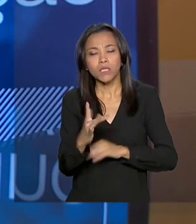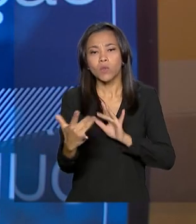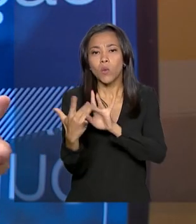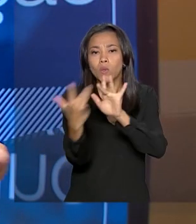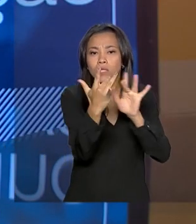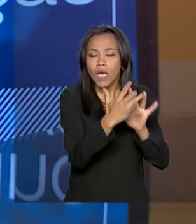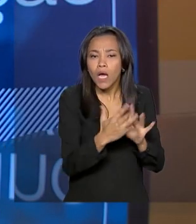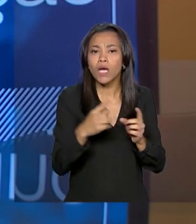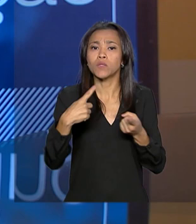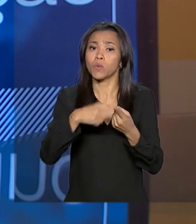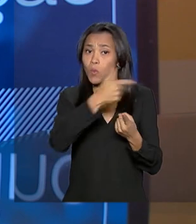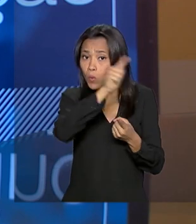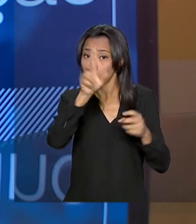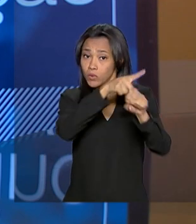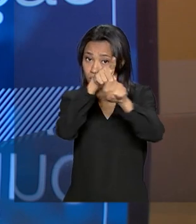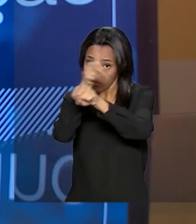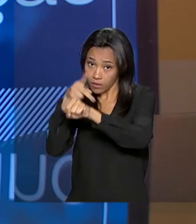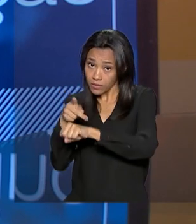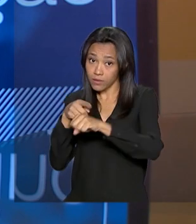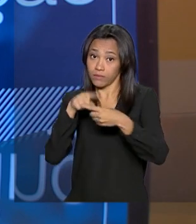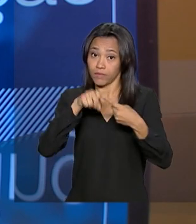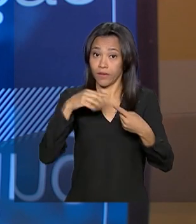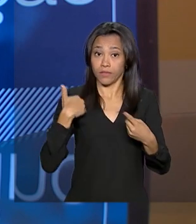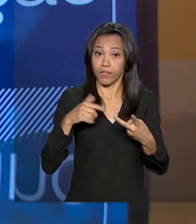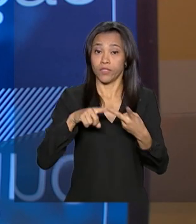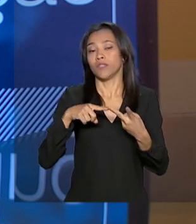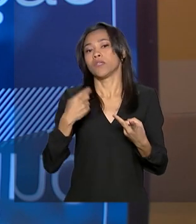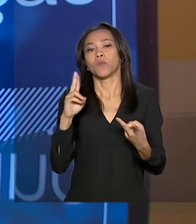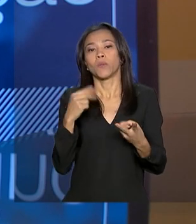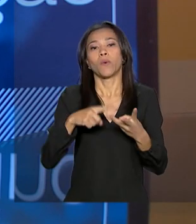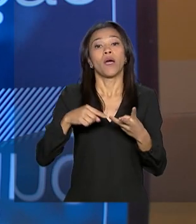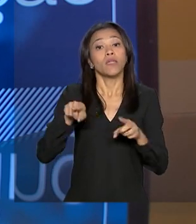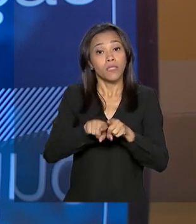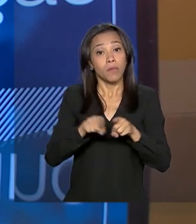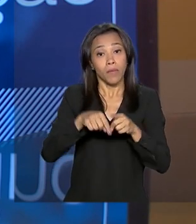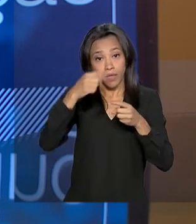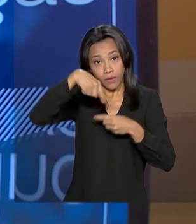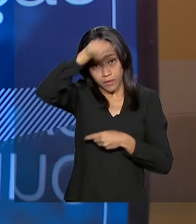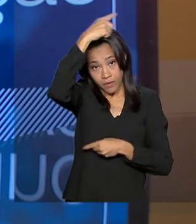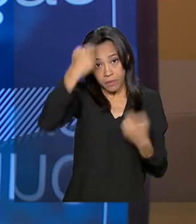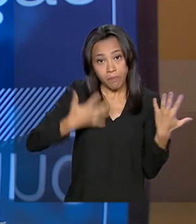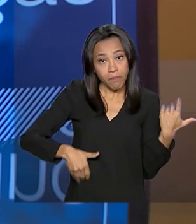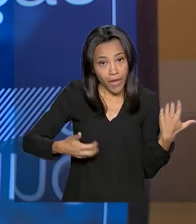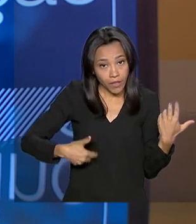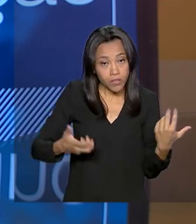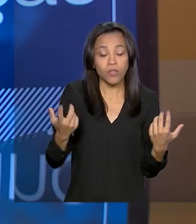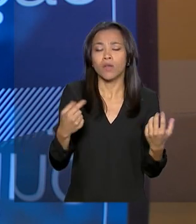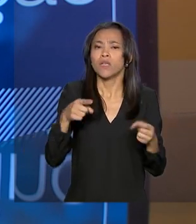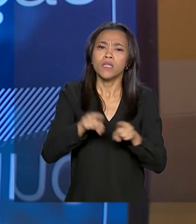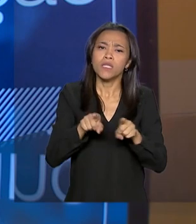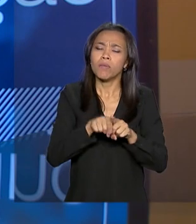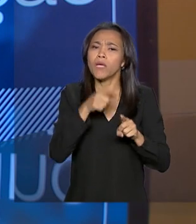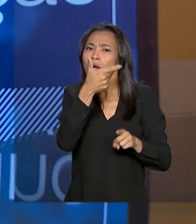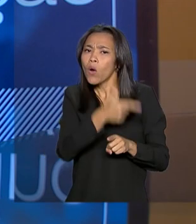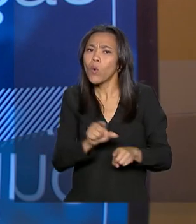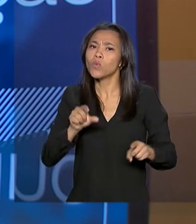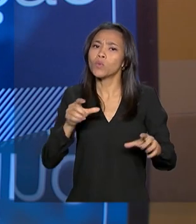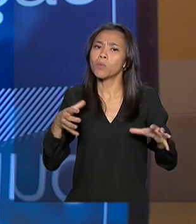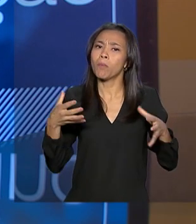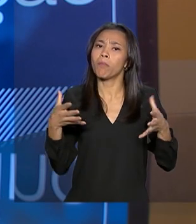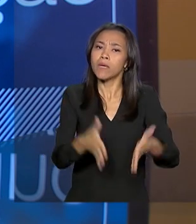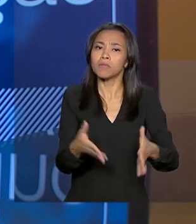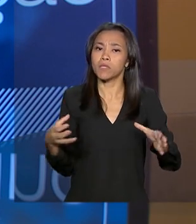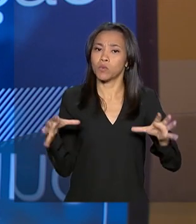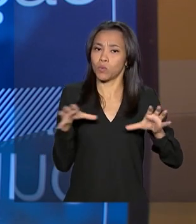Argentina, Uruguai, México, e o Brasil agora está pleiteando a adesão à Organização para a Cooperação e Desenvolvimento Econômico, com a OCDE,